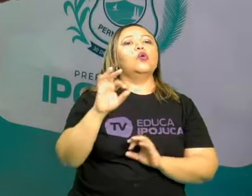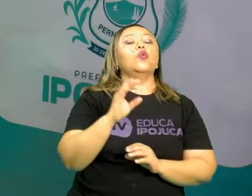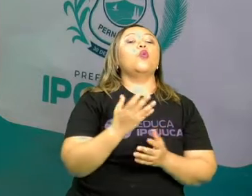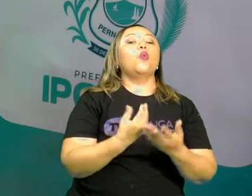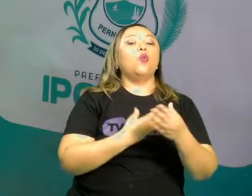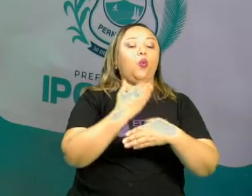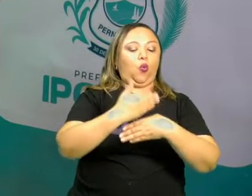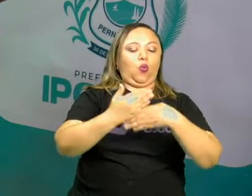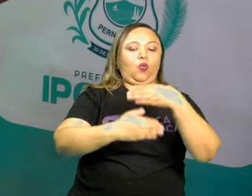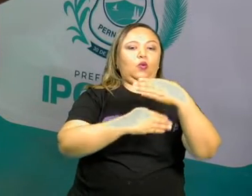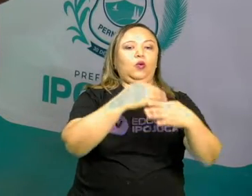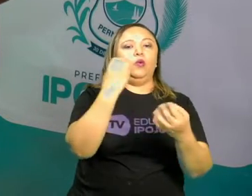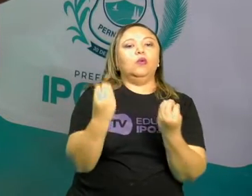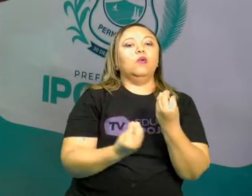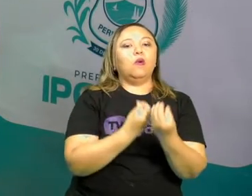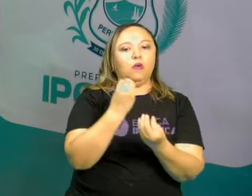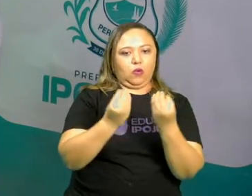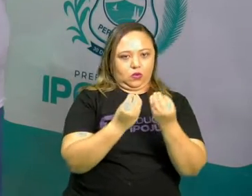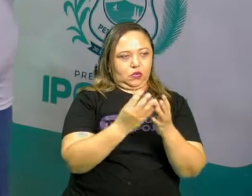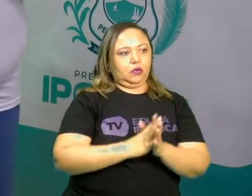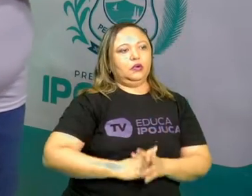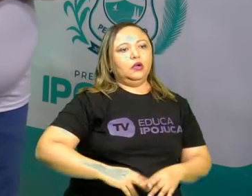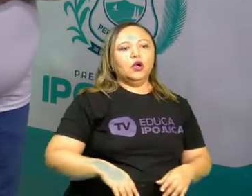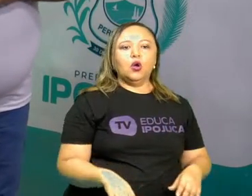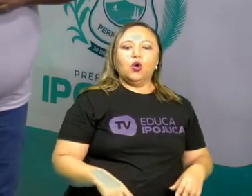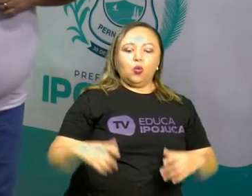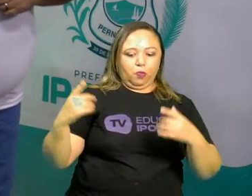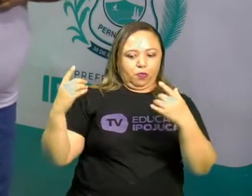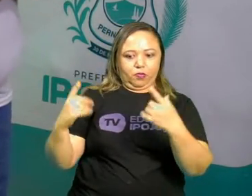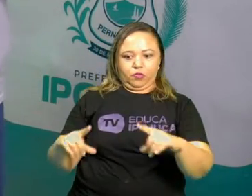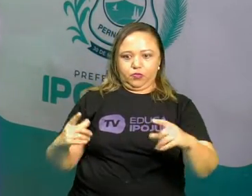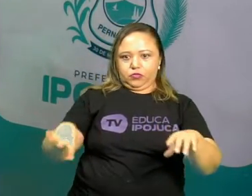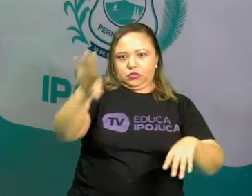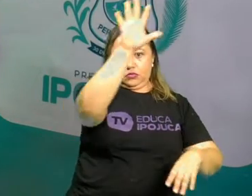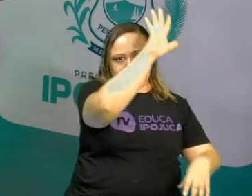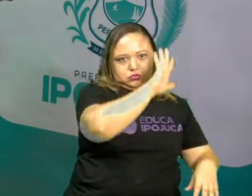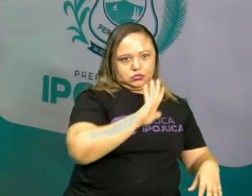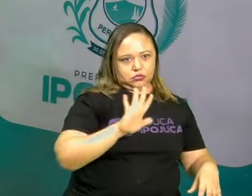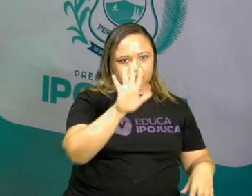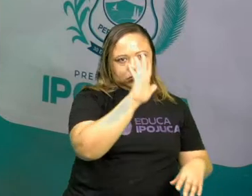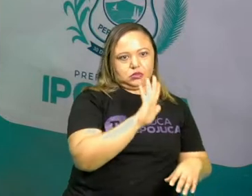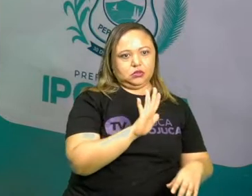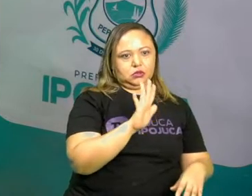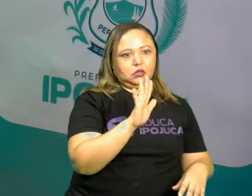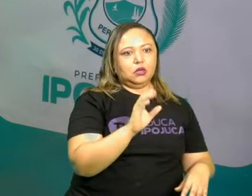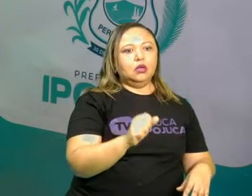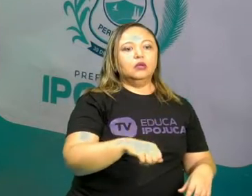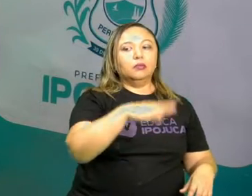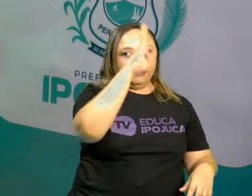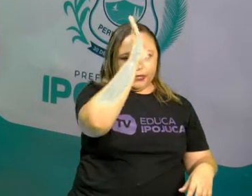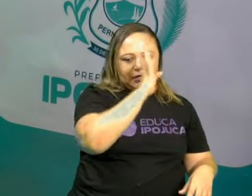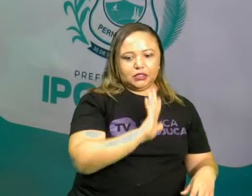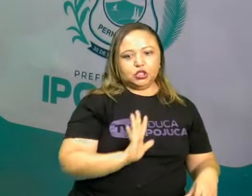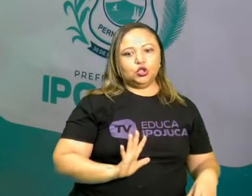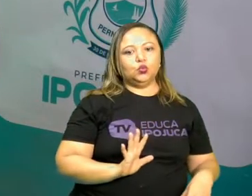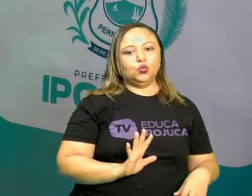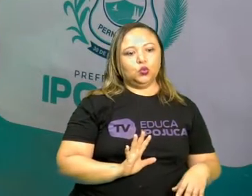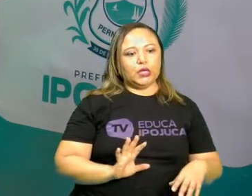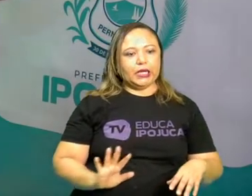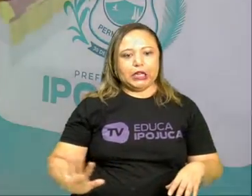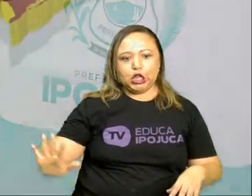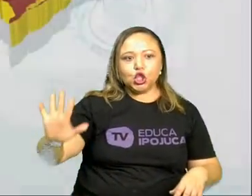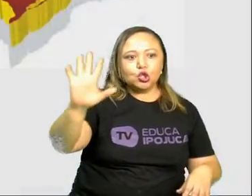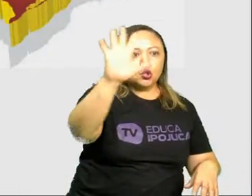construída. Então vamos lá. O território do Brasil ocupa uma área de mais de 8 milhões e meio de quilômetros